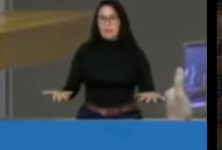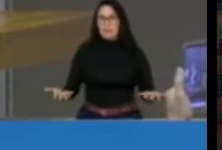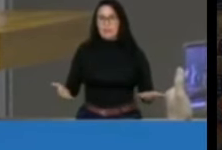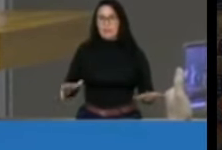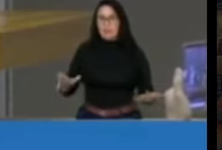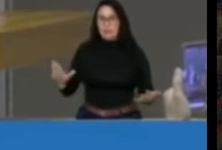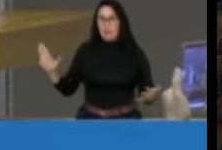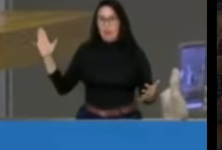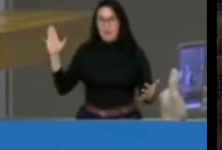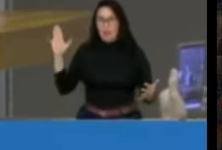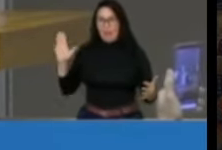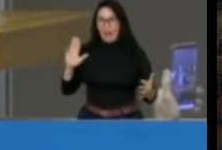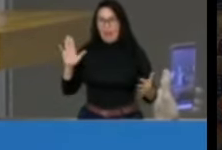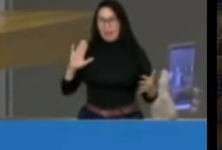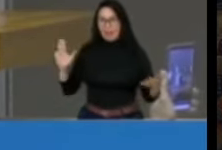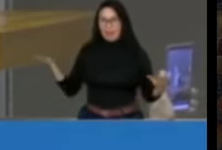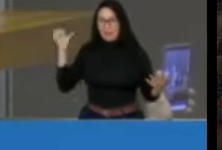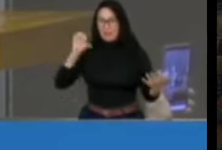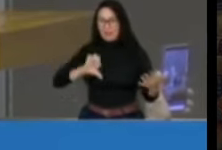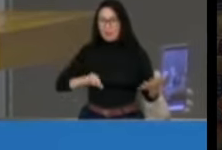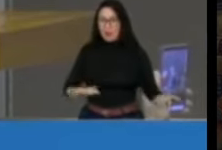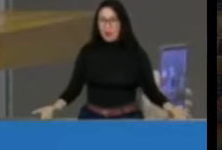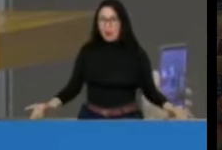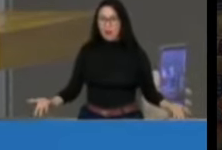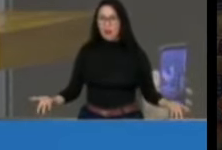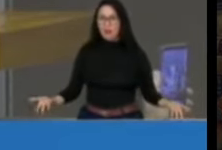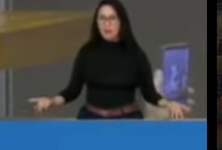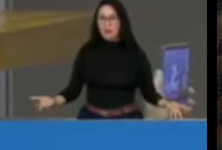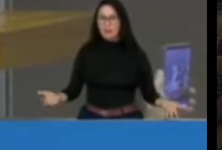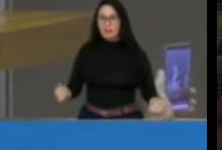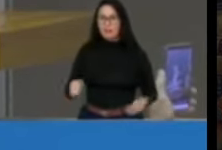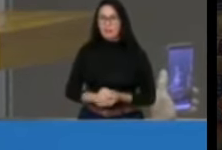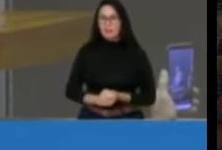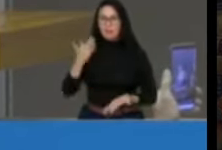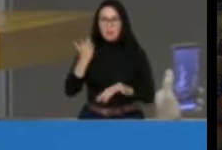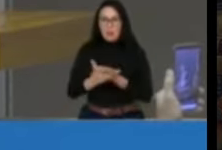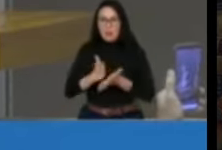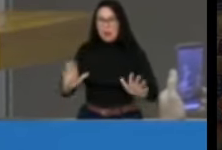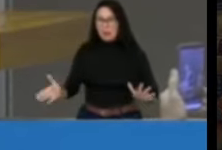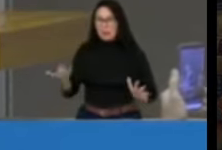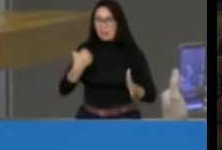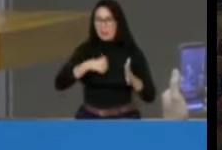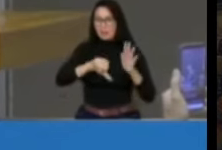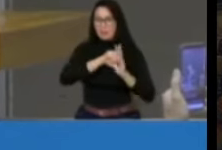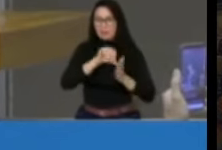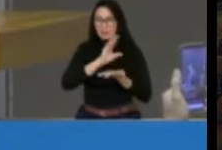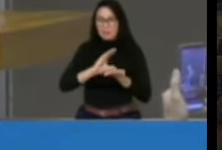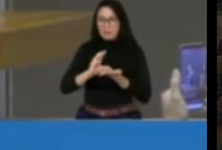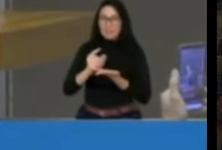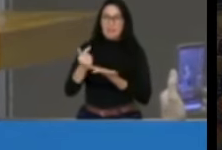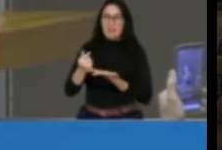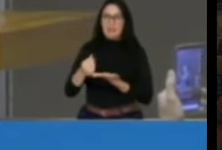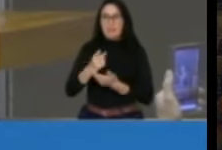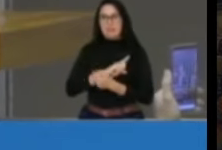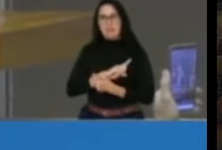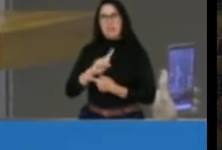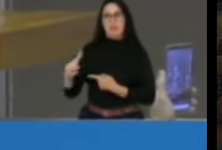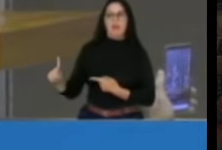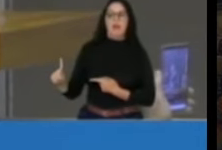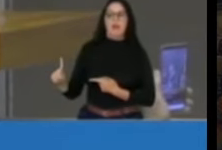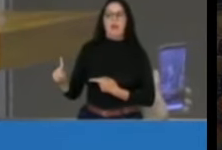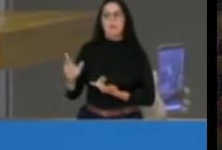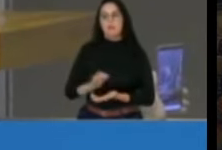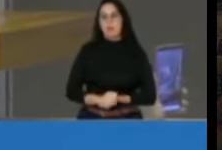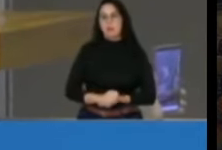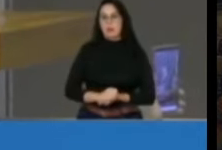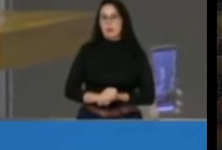e a gente está vendo. Não há combate a crimes financeiros. Não, tem que falar é de um deputado federal que veio à tribuna